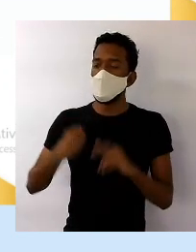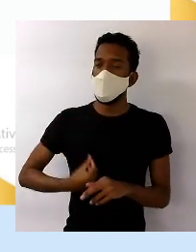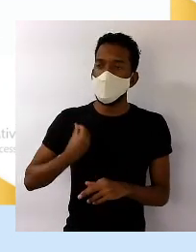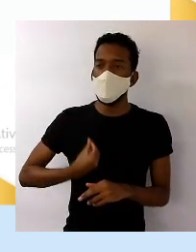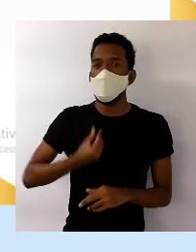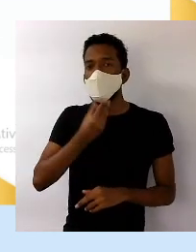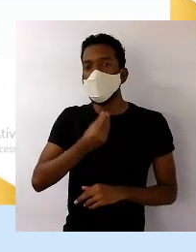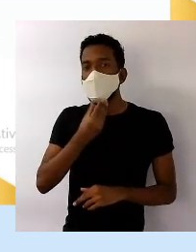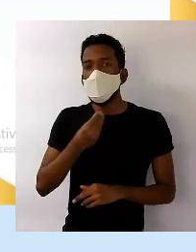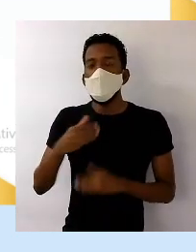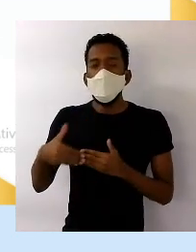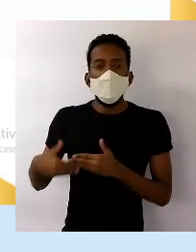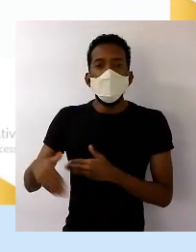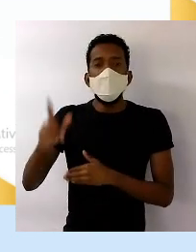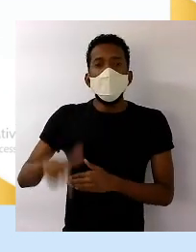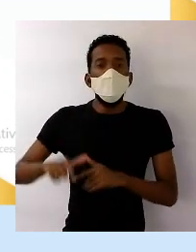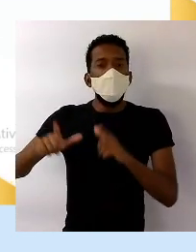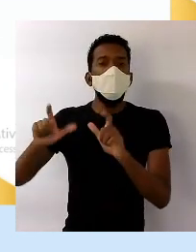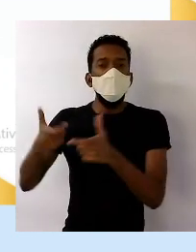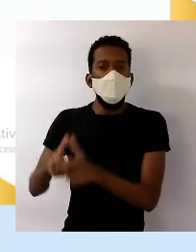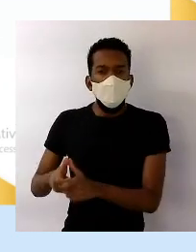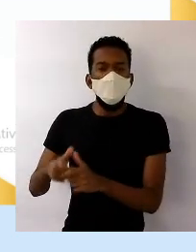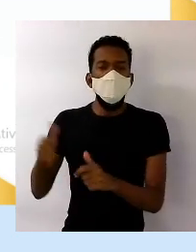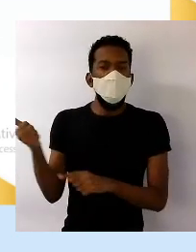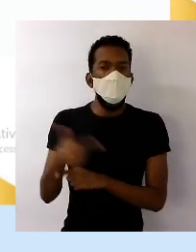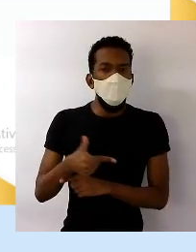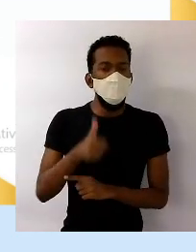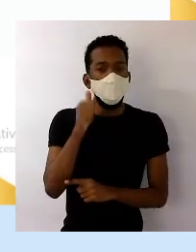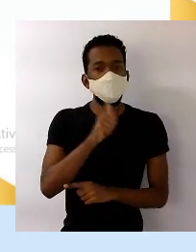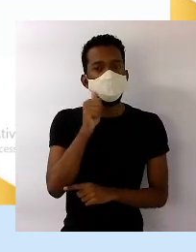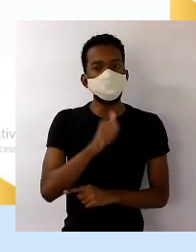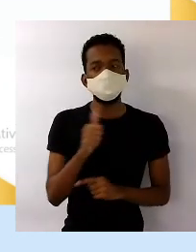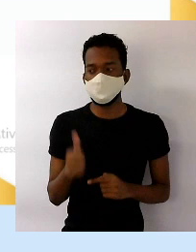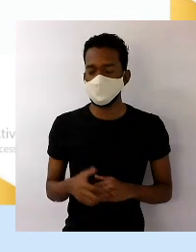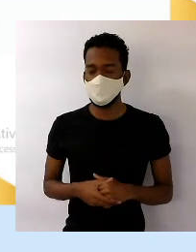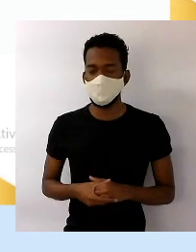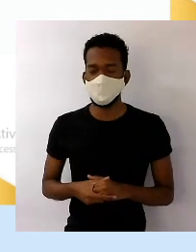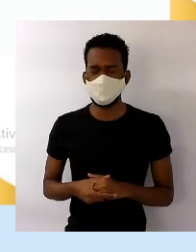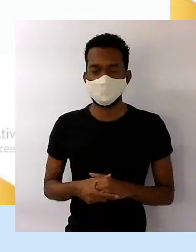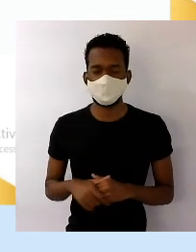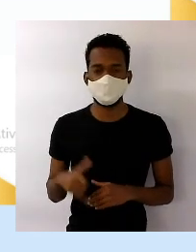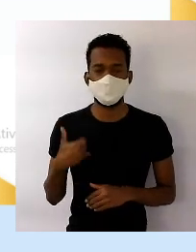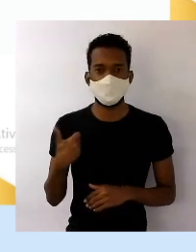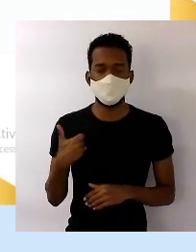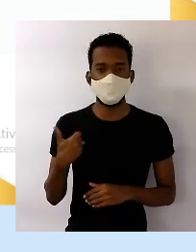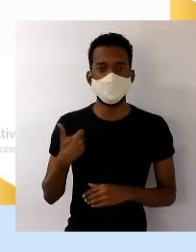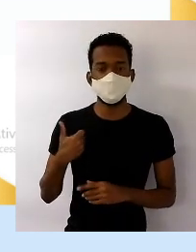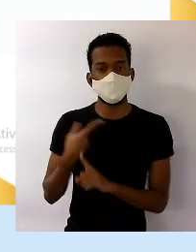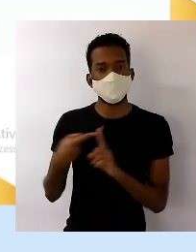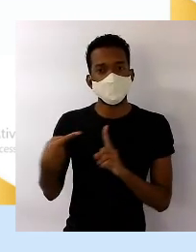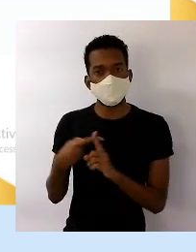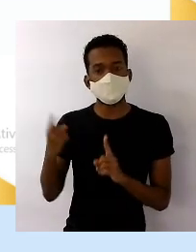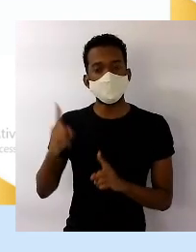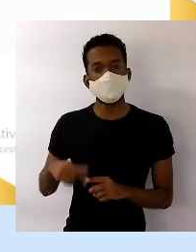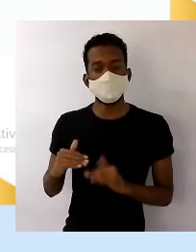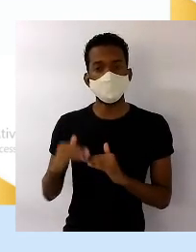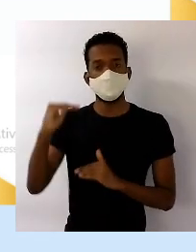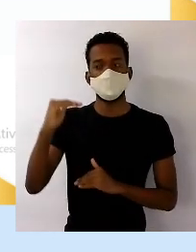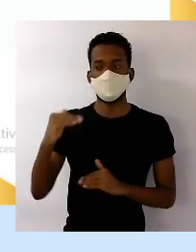vida do homem, ela é menor do que a da mulher. A idade mediana subiu para 33 anos.